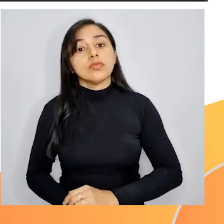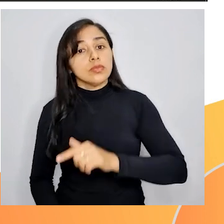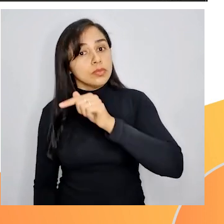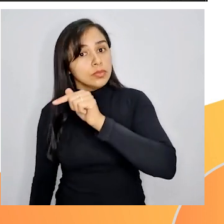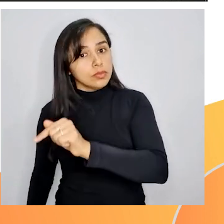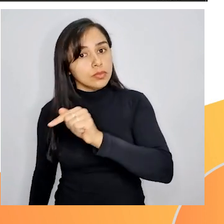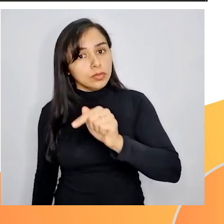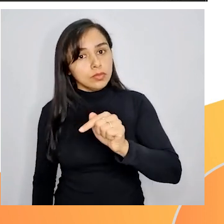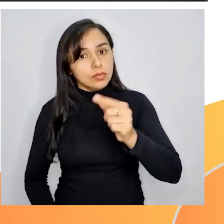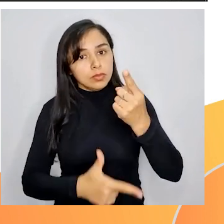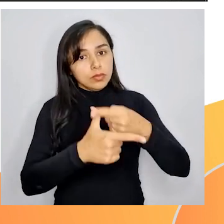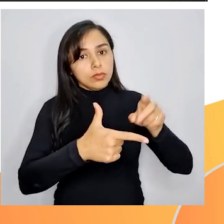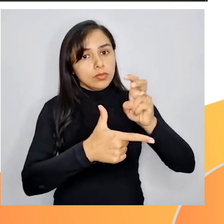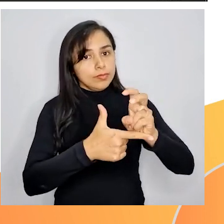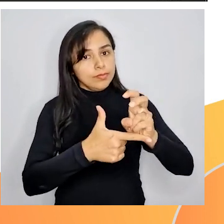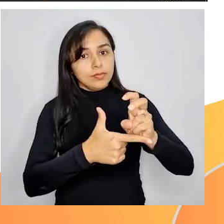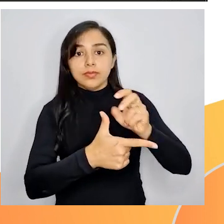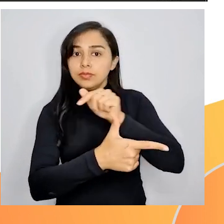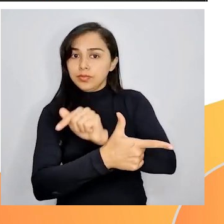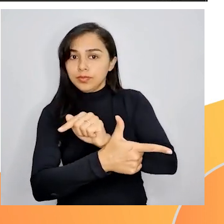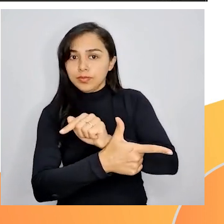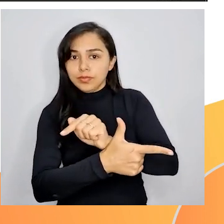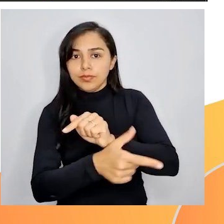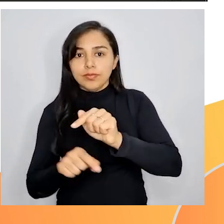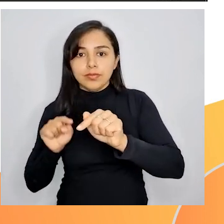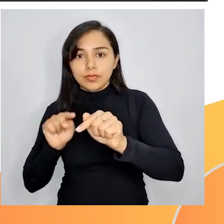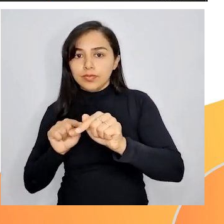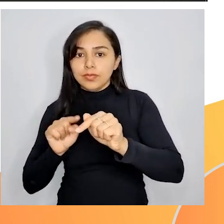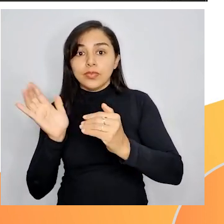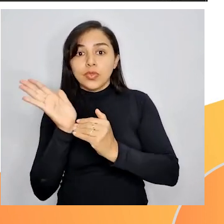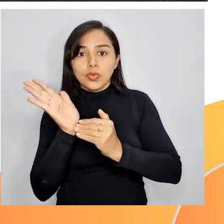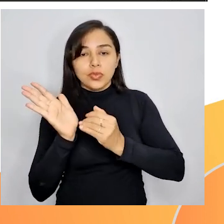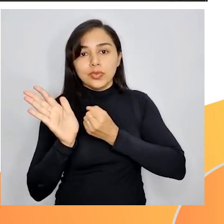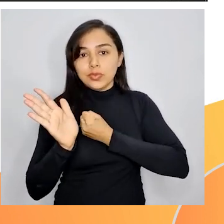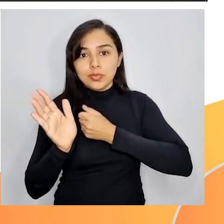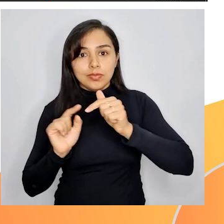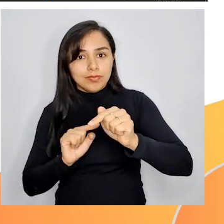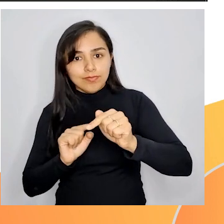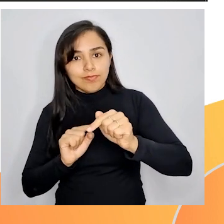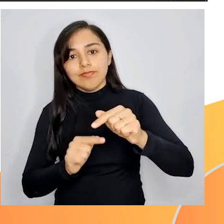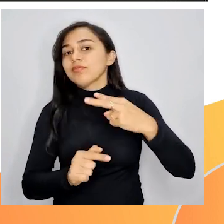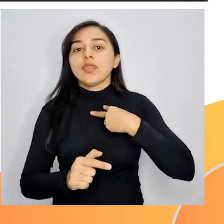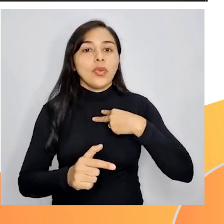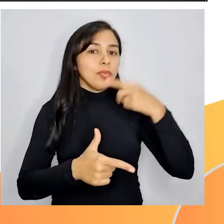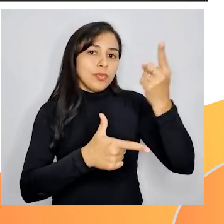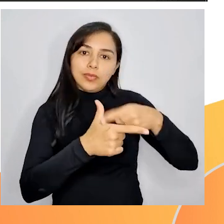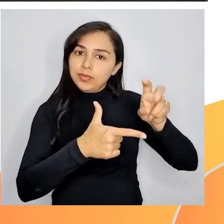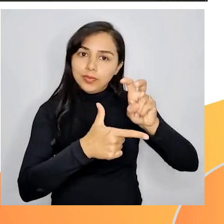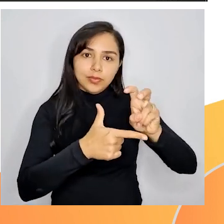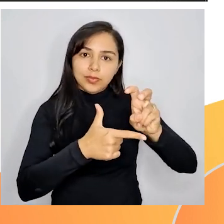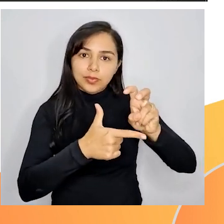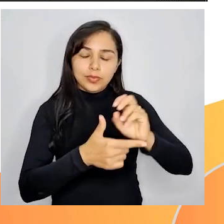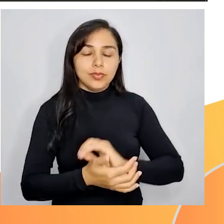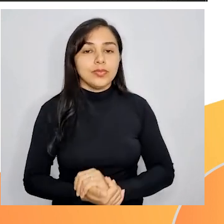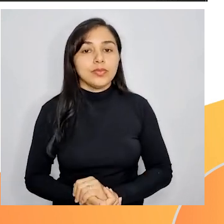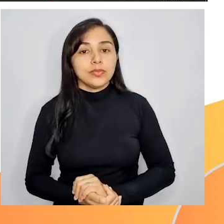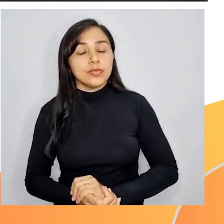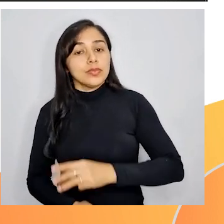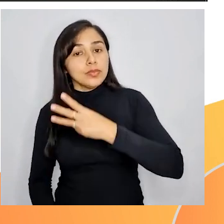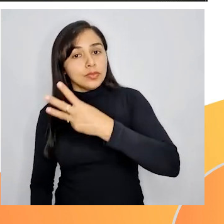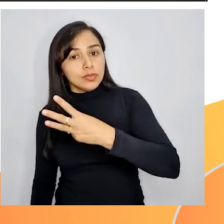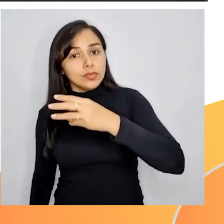77 finaliza em 7. Então, neste caso, não poderemos dividir por 5. 3